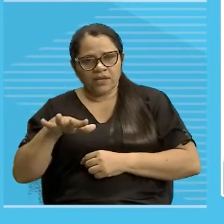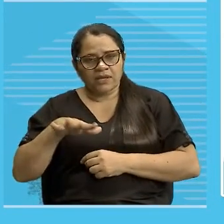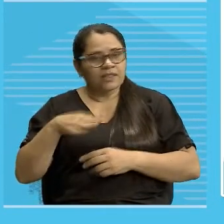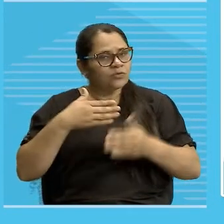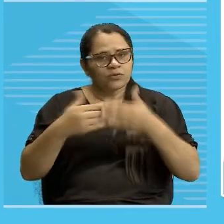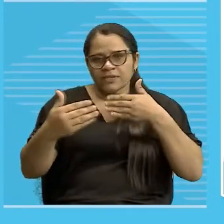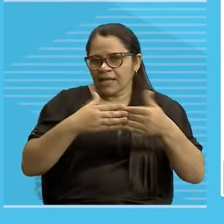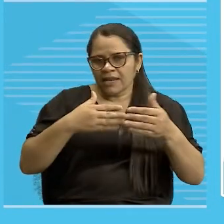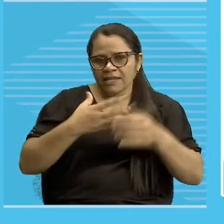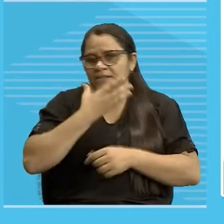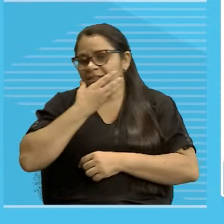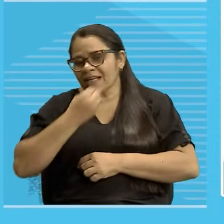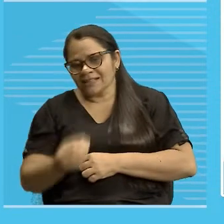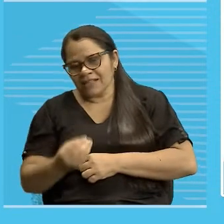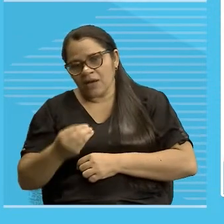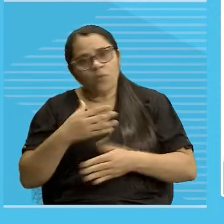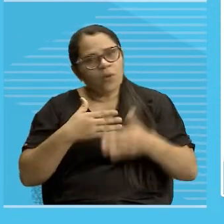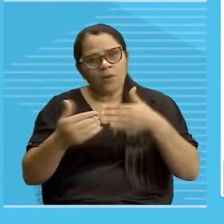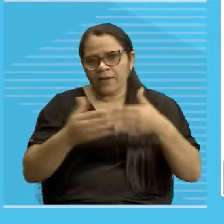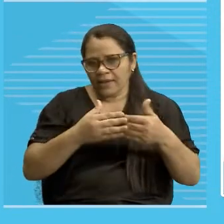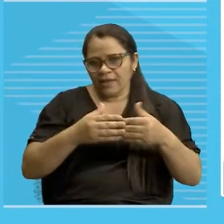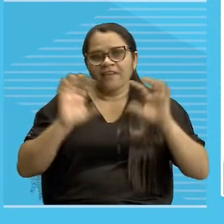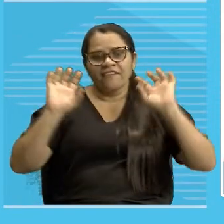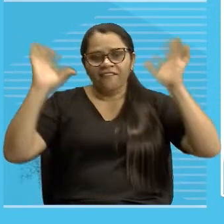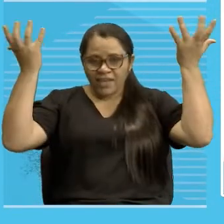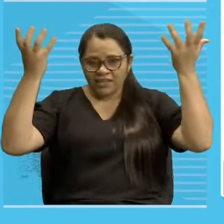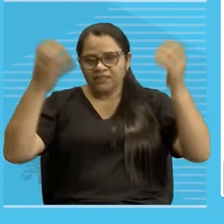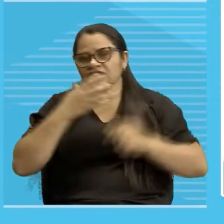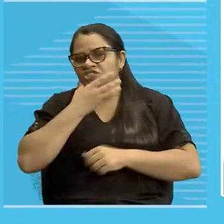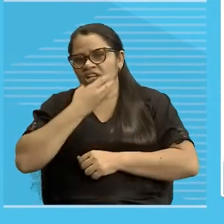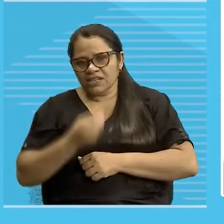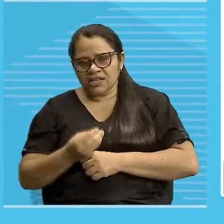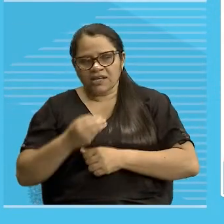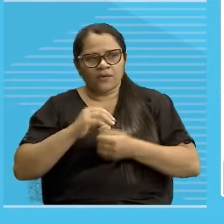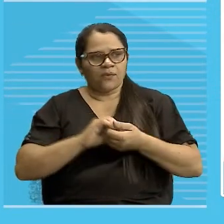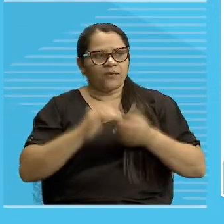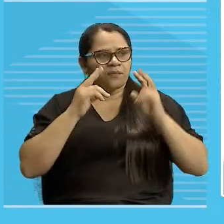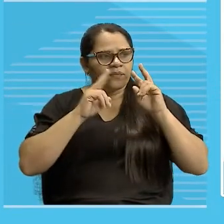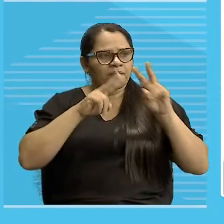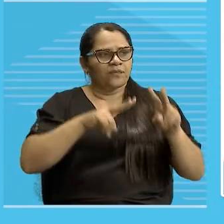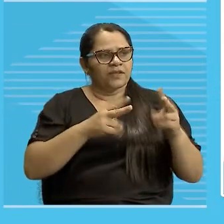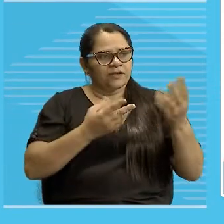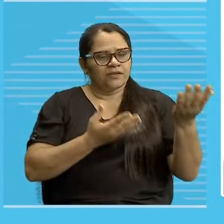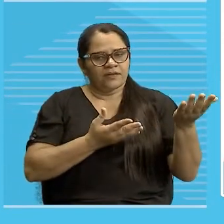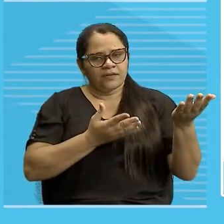Qual que é o Natal? Qual que é o Natal, né? Espera aí, ajeitar aqui.